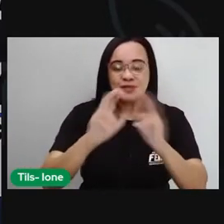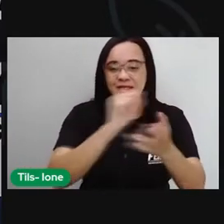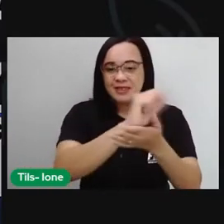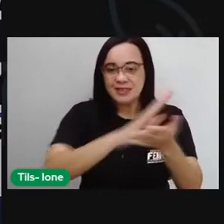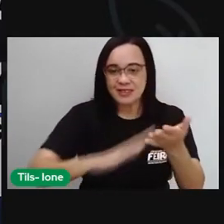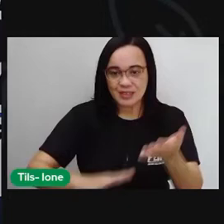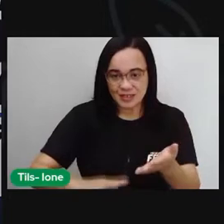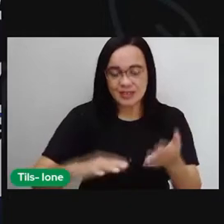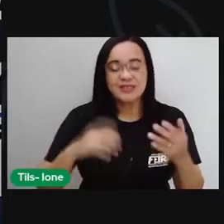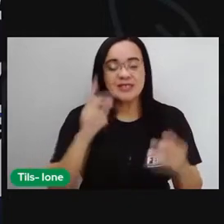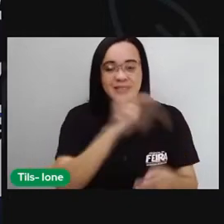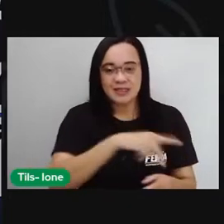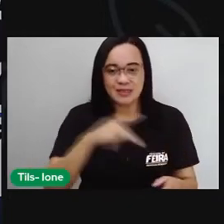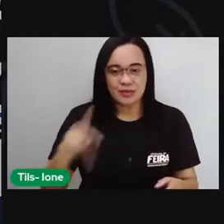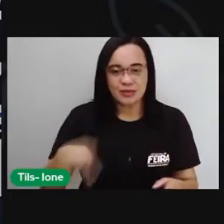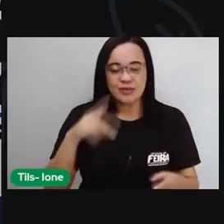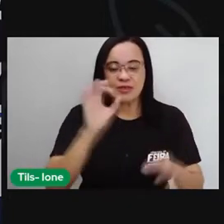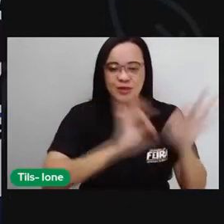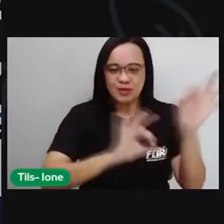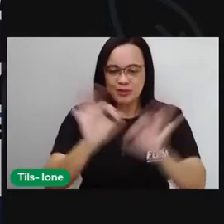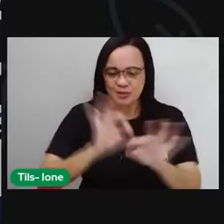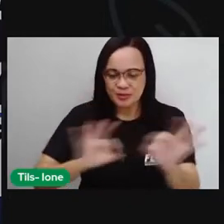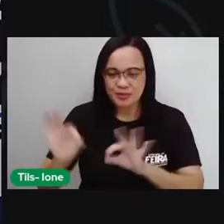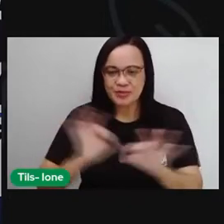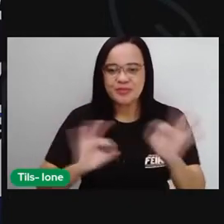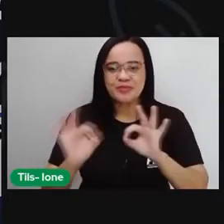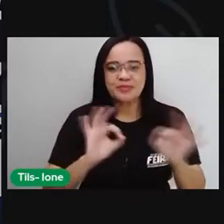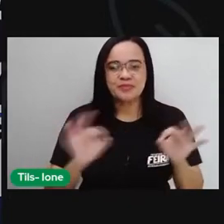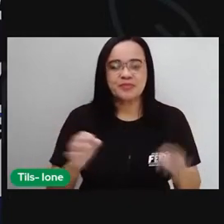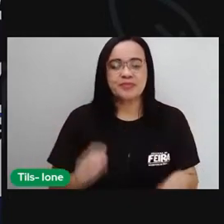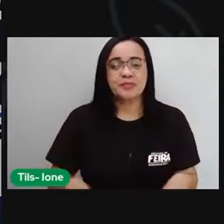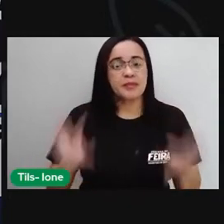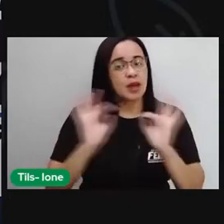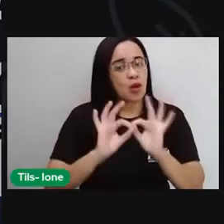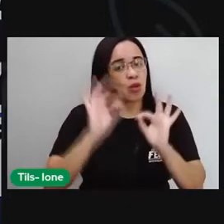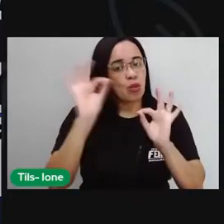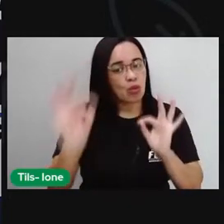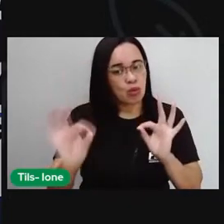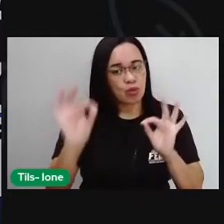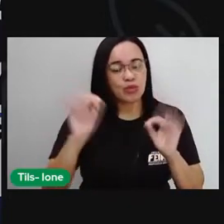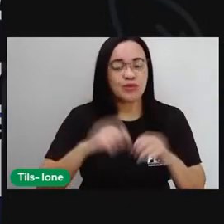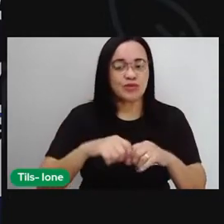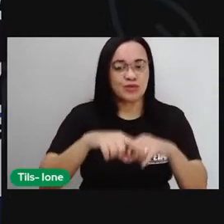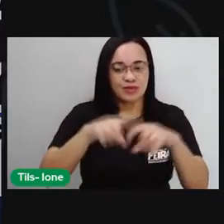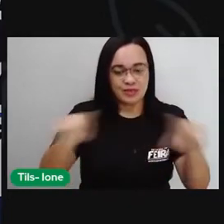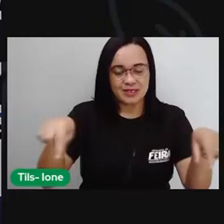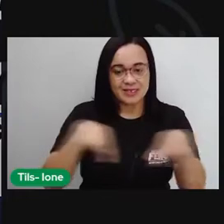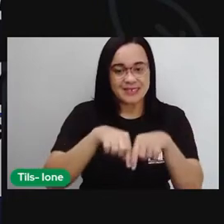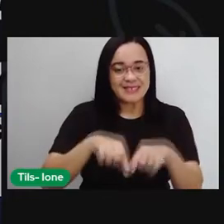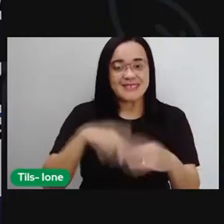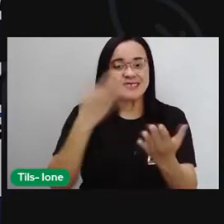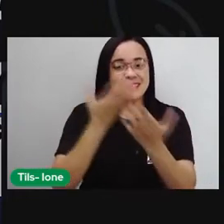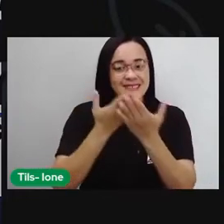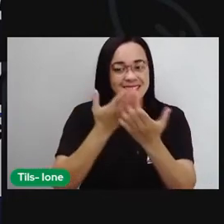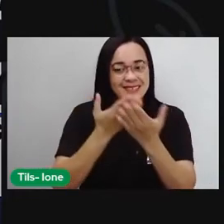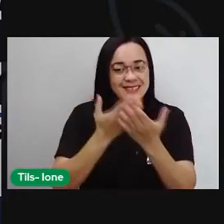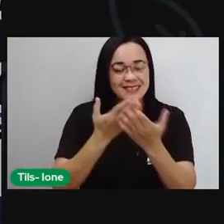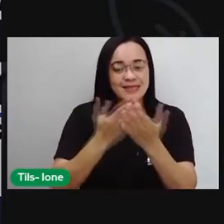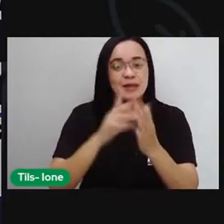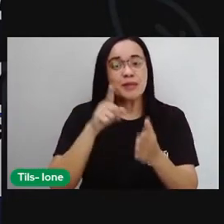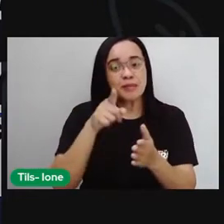que a sua próxima, o professor prepara e que mesmo estando longe do ambiente da escola, você esteja aí